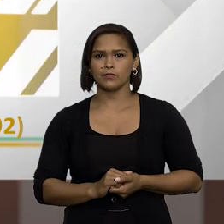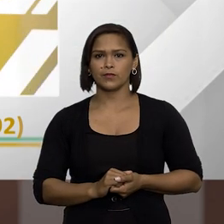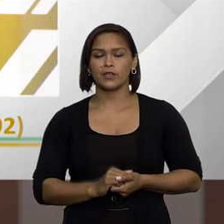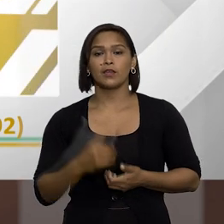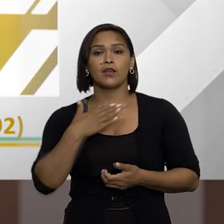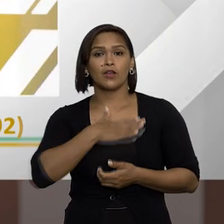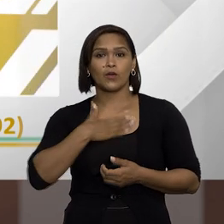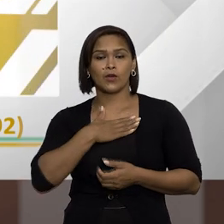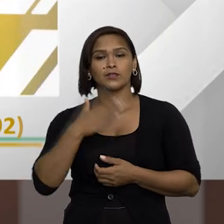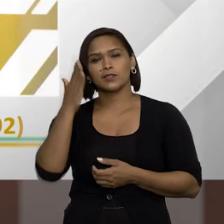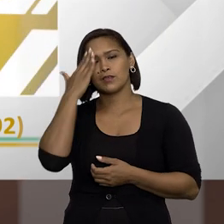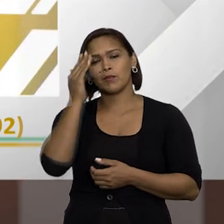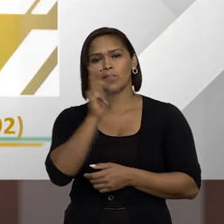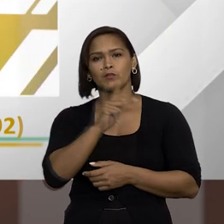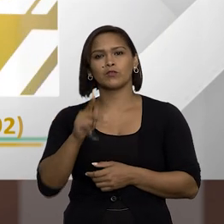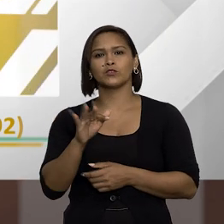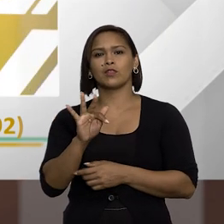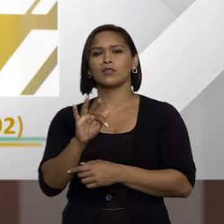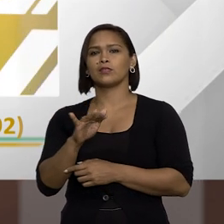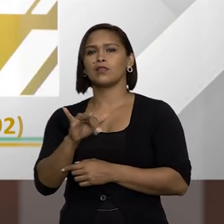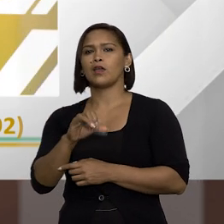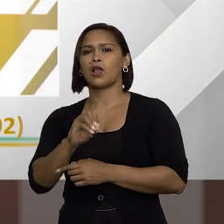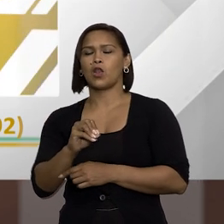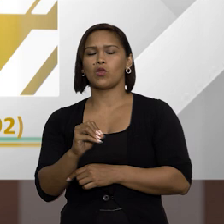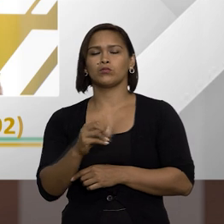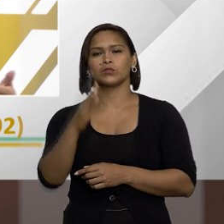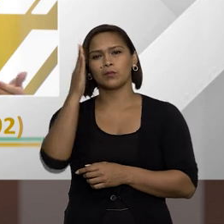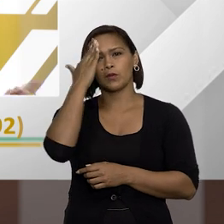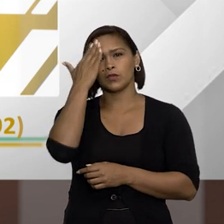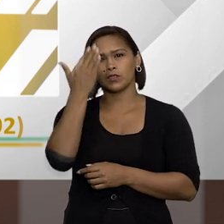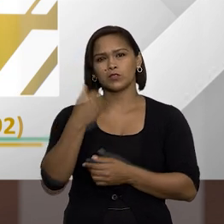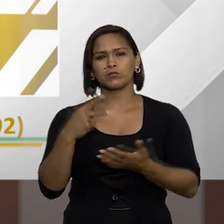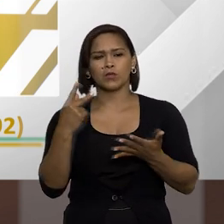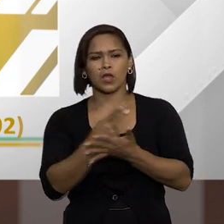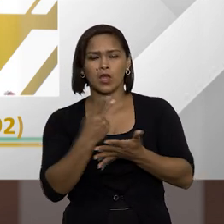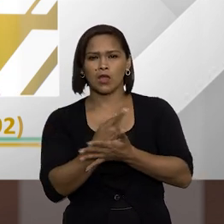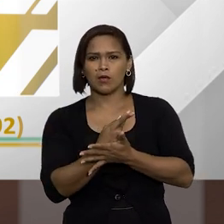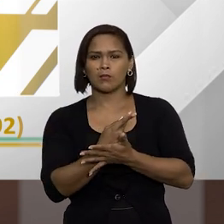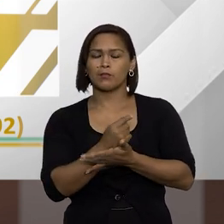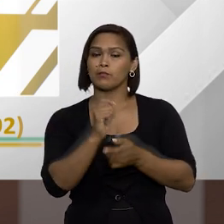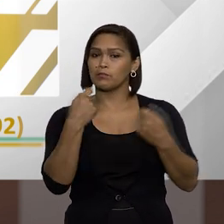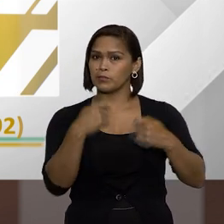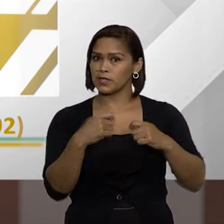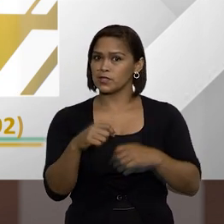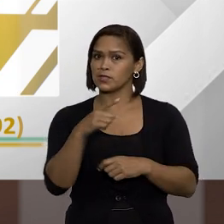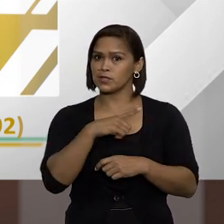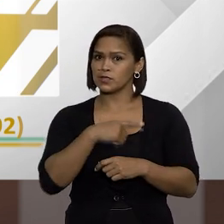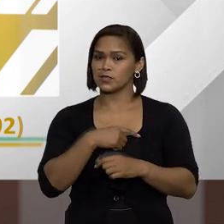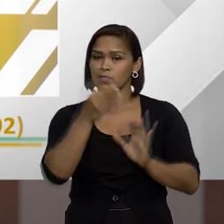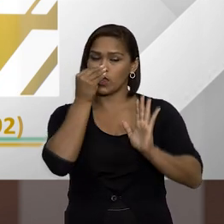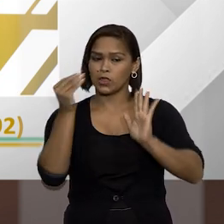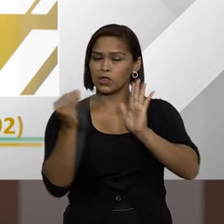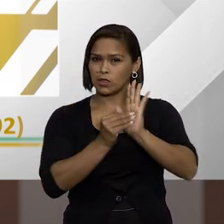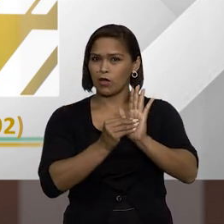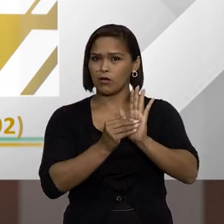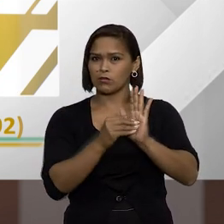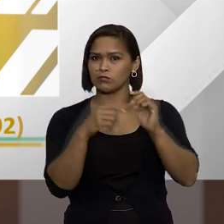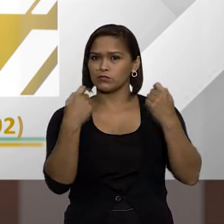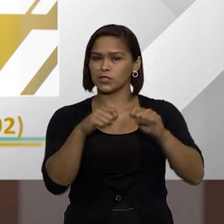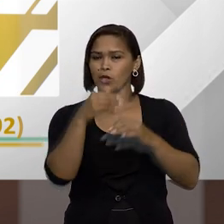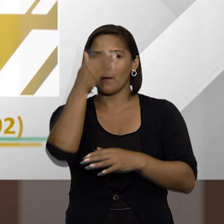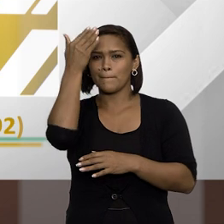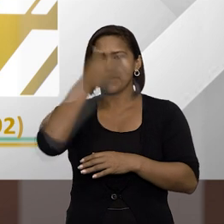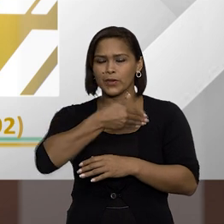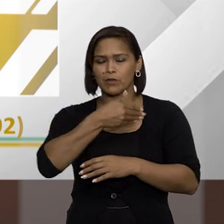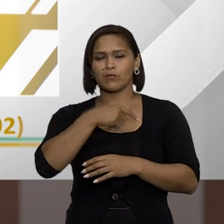Eu gostaria então de saber do professor Talio se para a configuração do ato improbo é necessário que haja dolo isto é, que seja